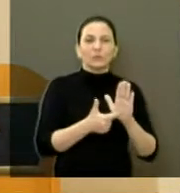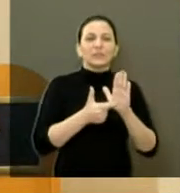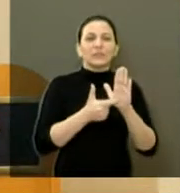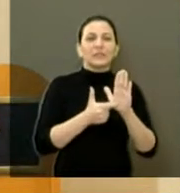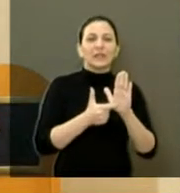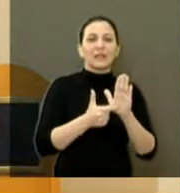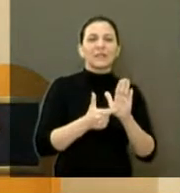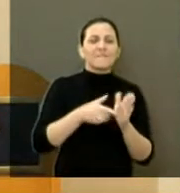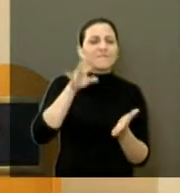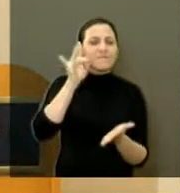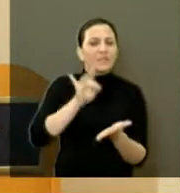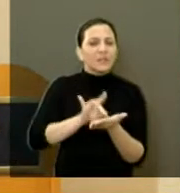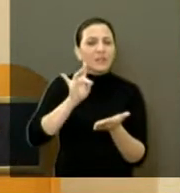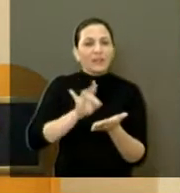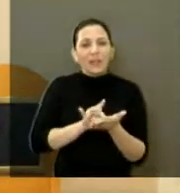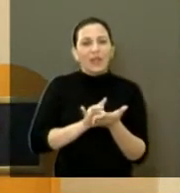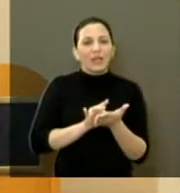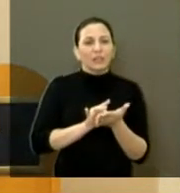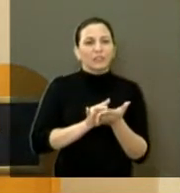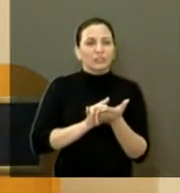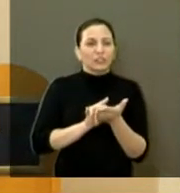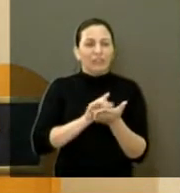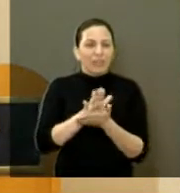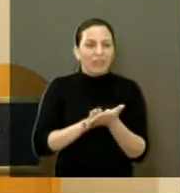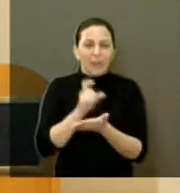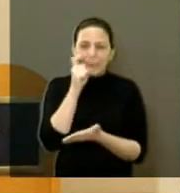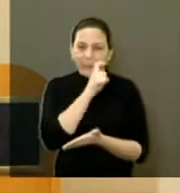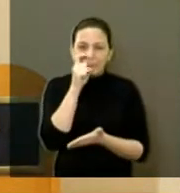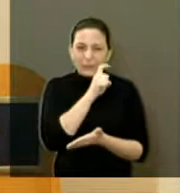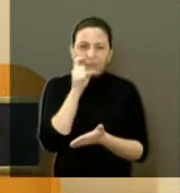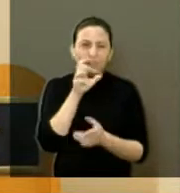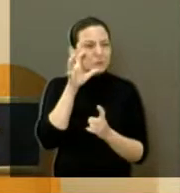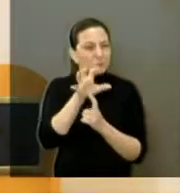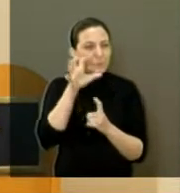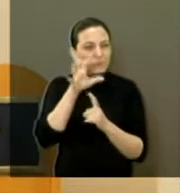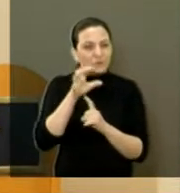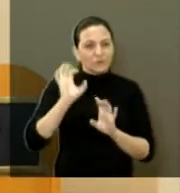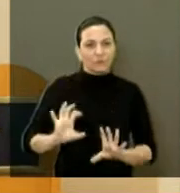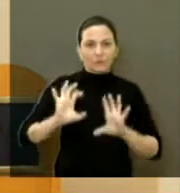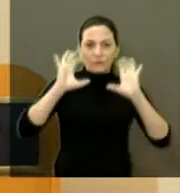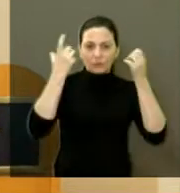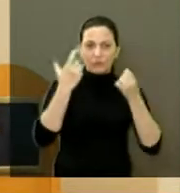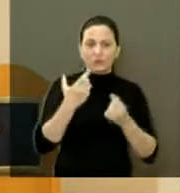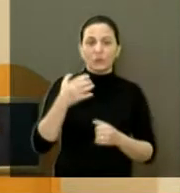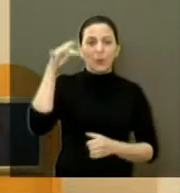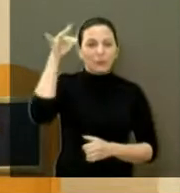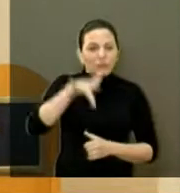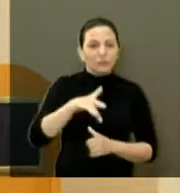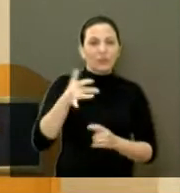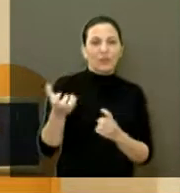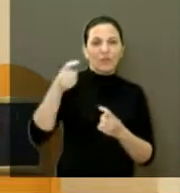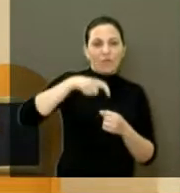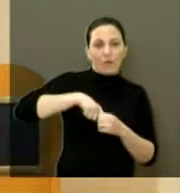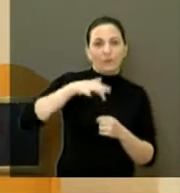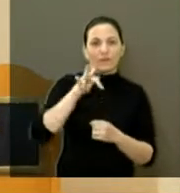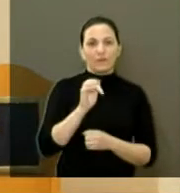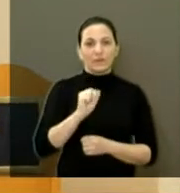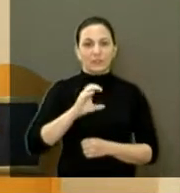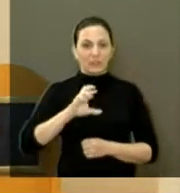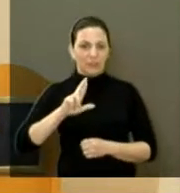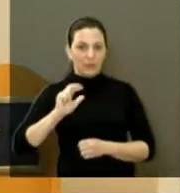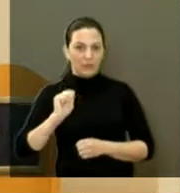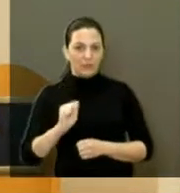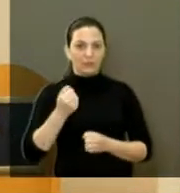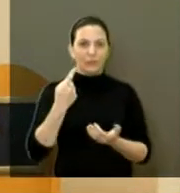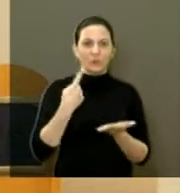que tinham objeto claro de atacar 12 eventos e prejudicar a retomada da faceira. Um compromisso